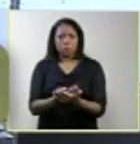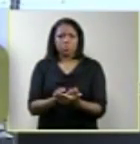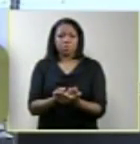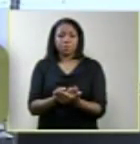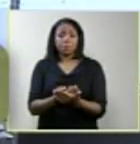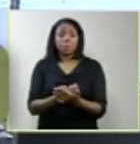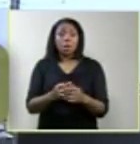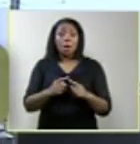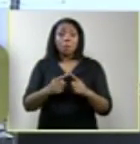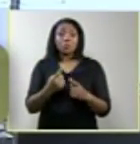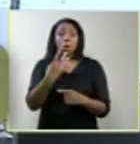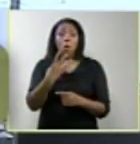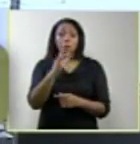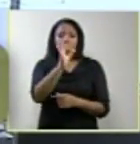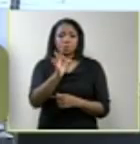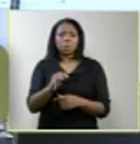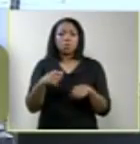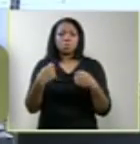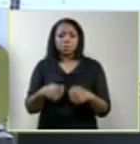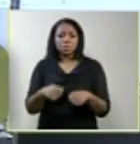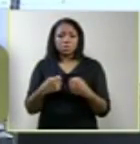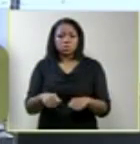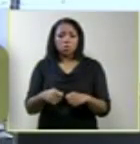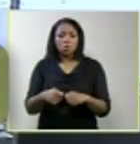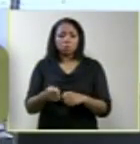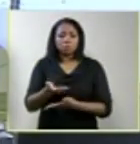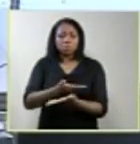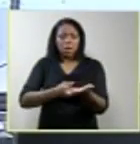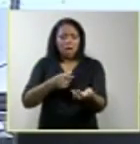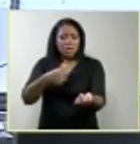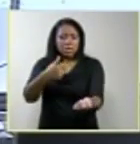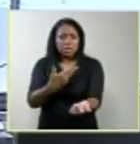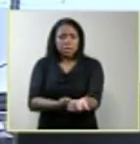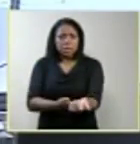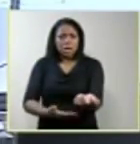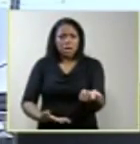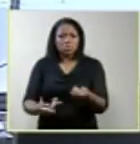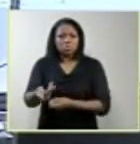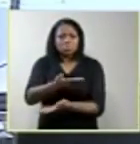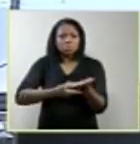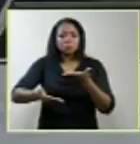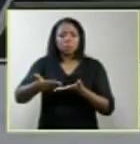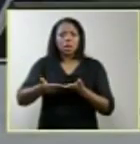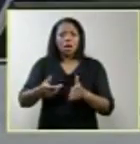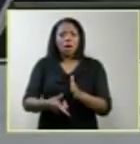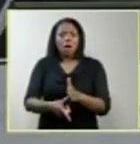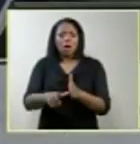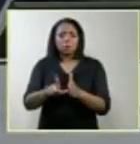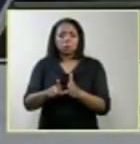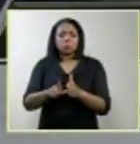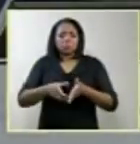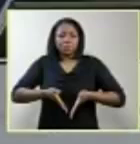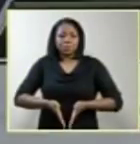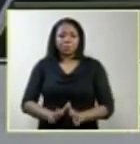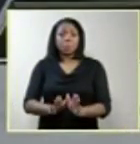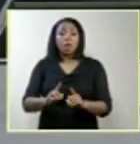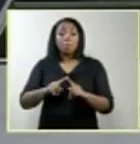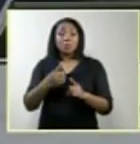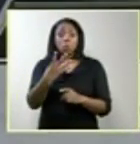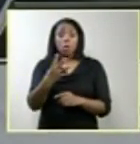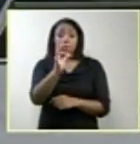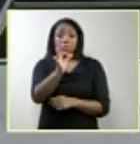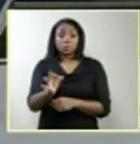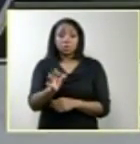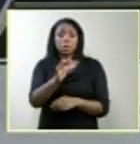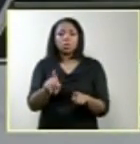,8% das mulheres precisaram tomar transfusão de sangue, porque o útero não contraía depois do parto. 4% sofreu